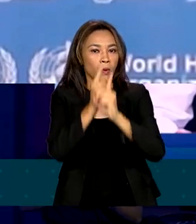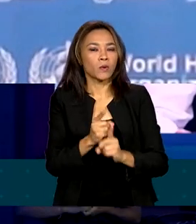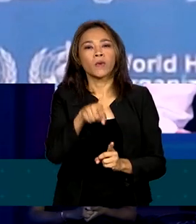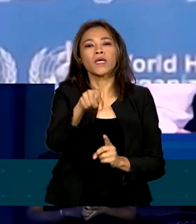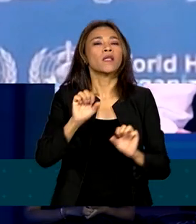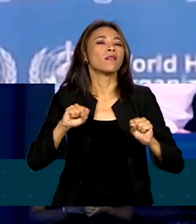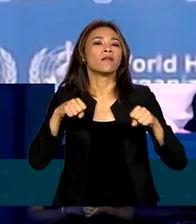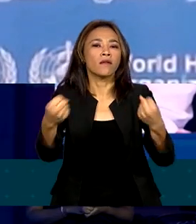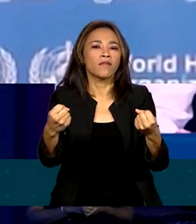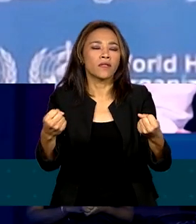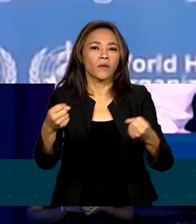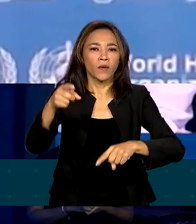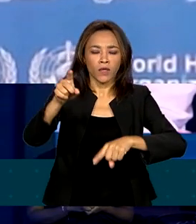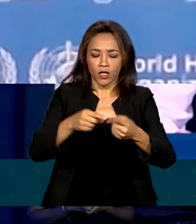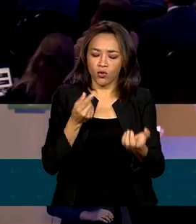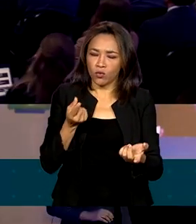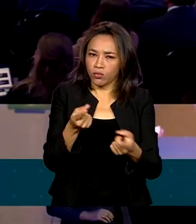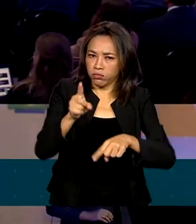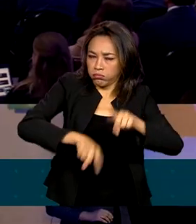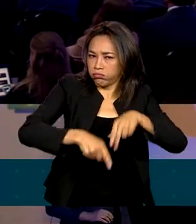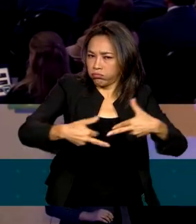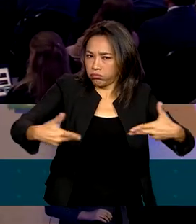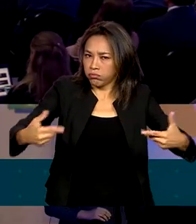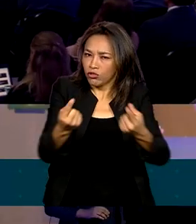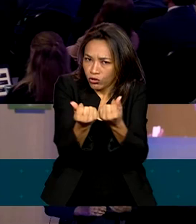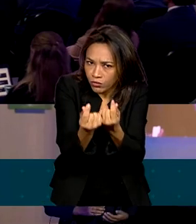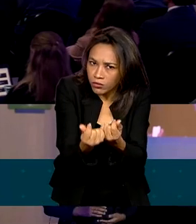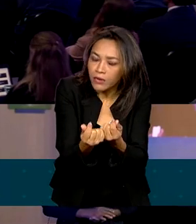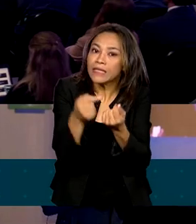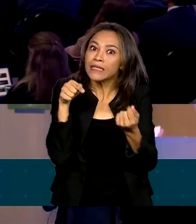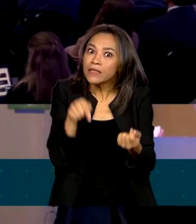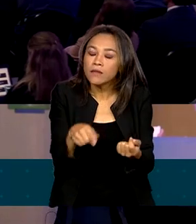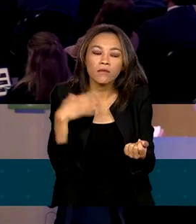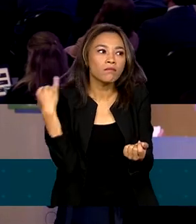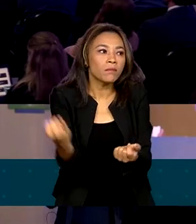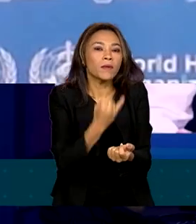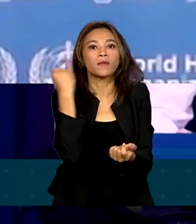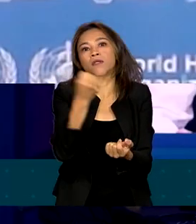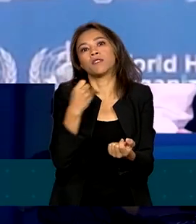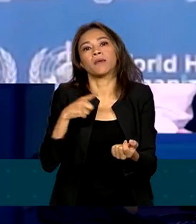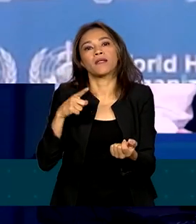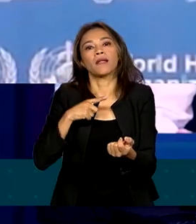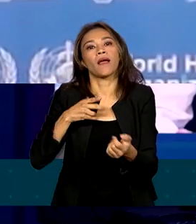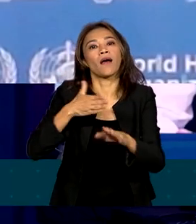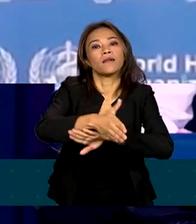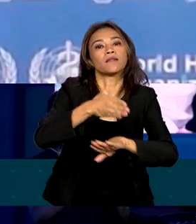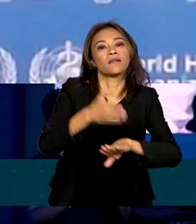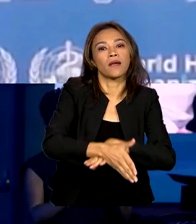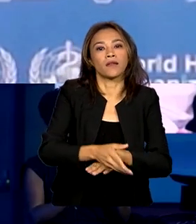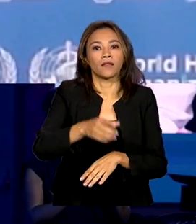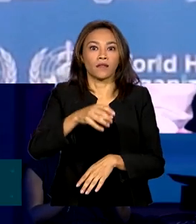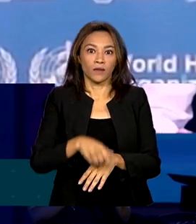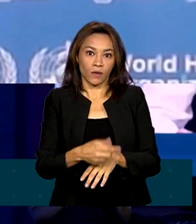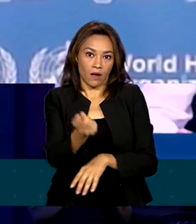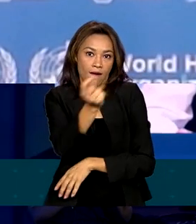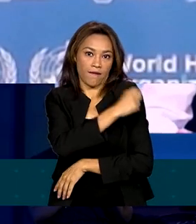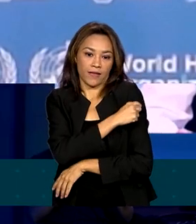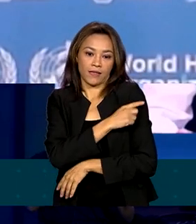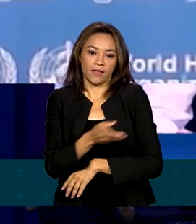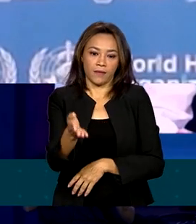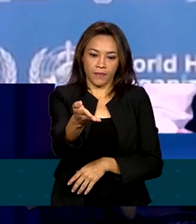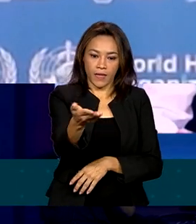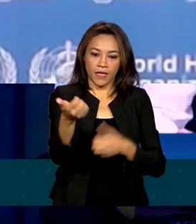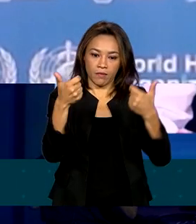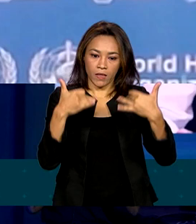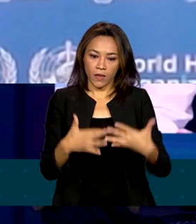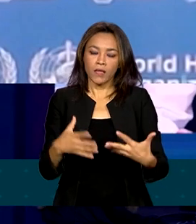defendeu que os recursos financeiros fazem a diferença, como o acesso às vacinas. Para atender a equidade, em acesso